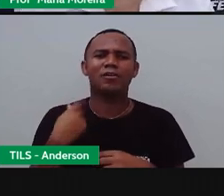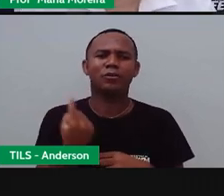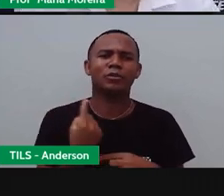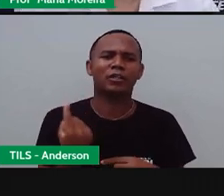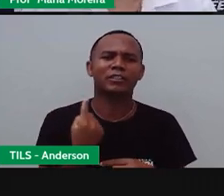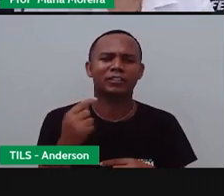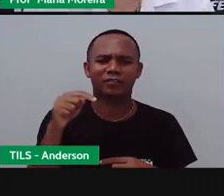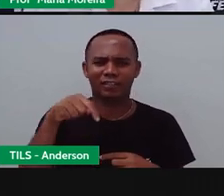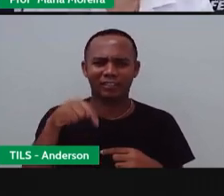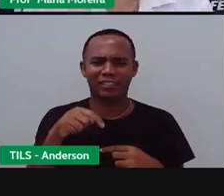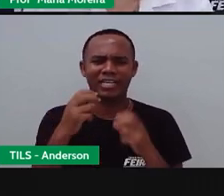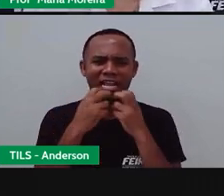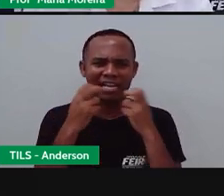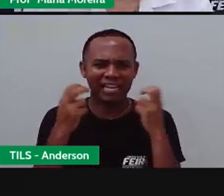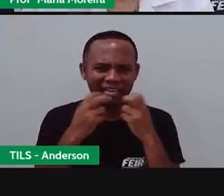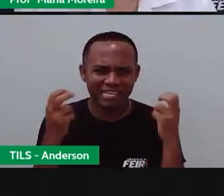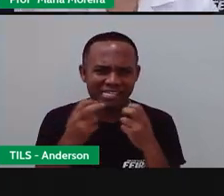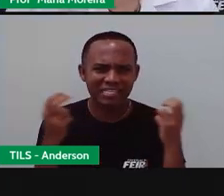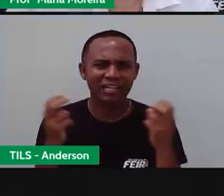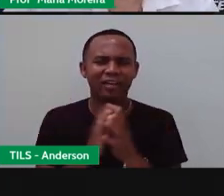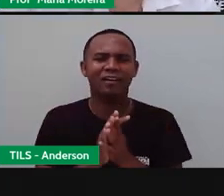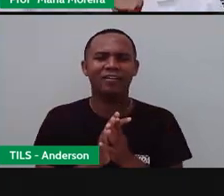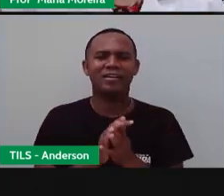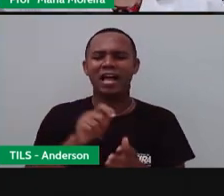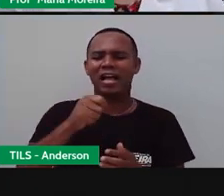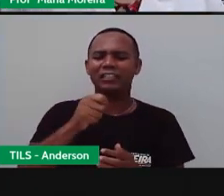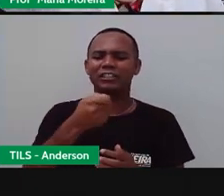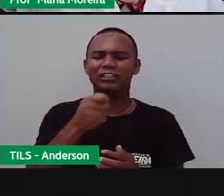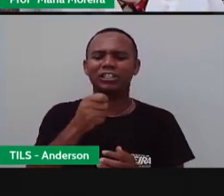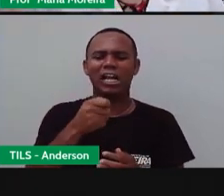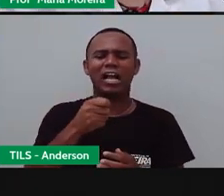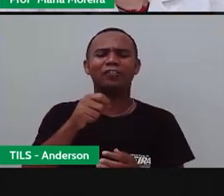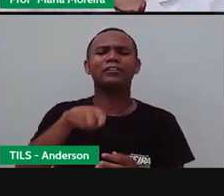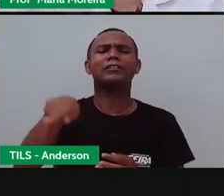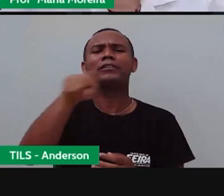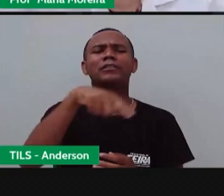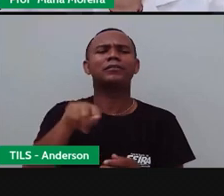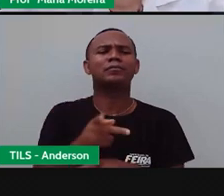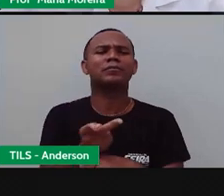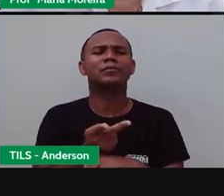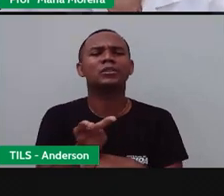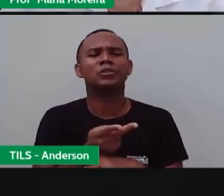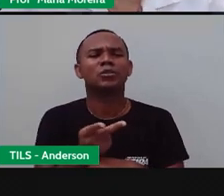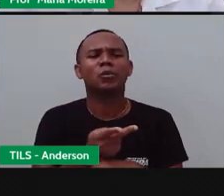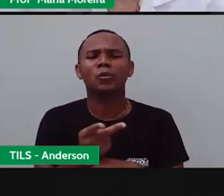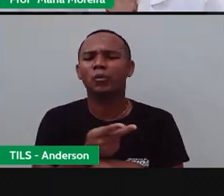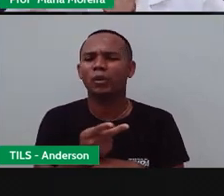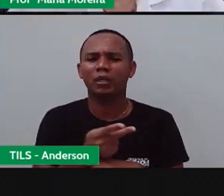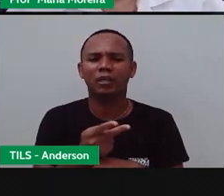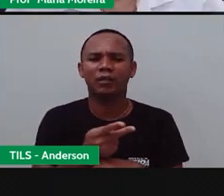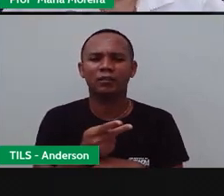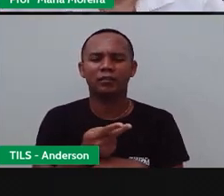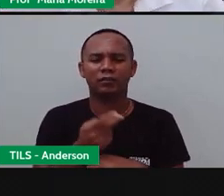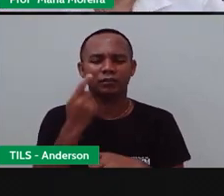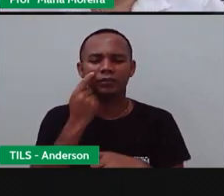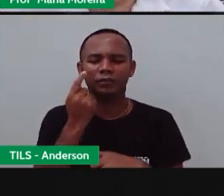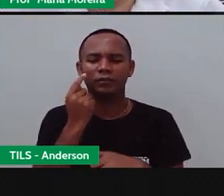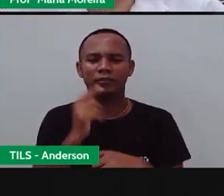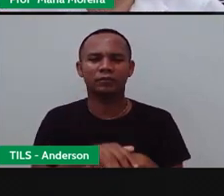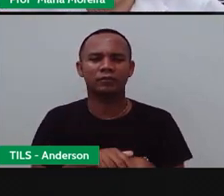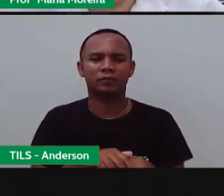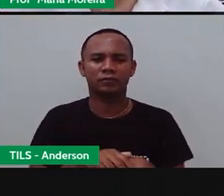aqui Grita a Ivo A chave Ela está aí no chão Do lado de fora Horácio